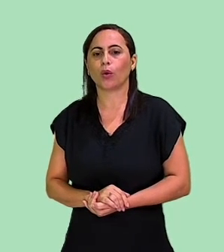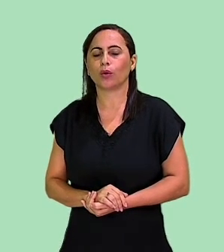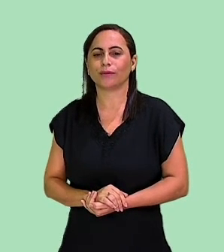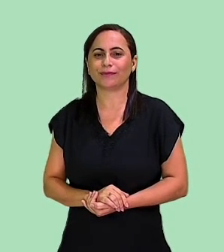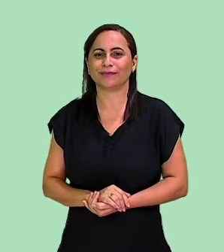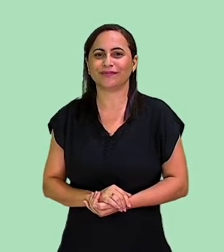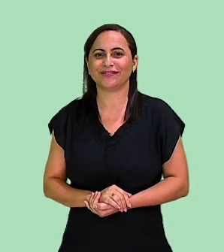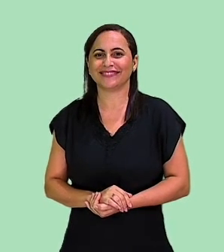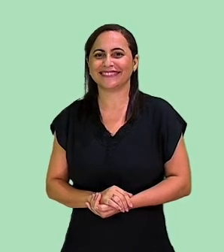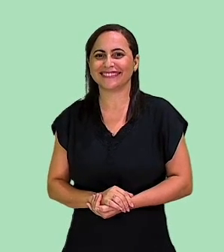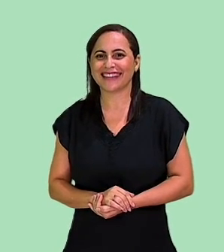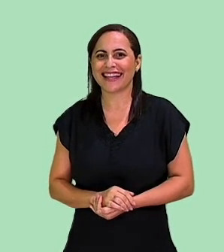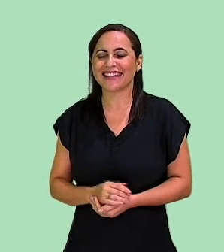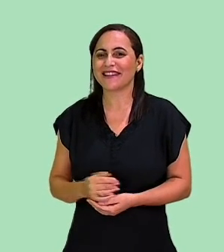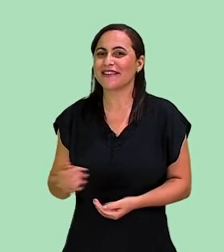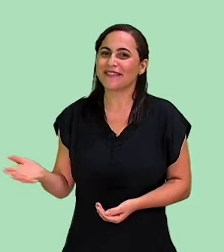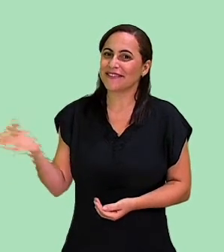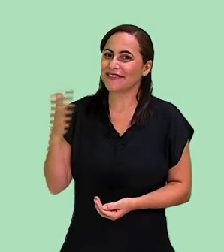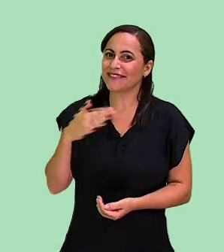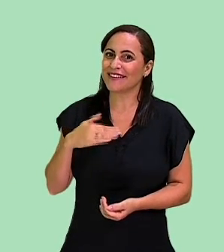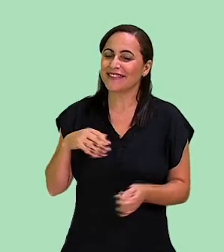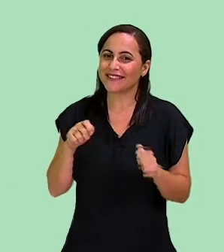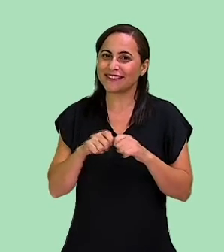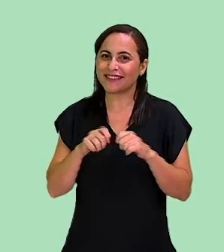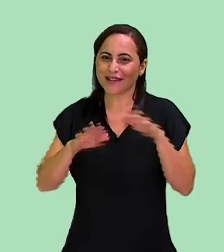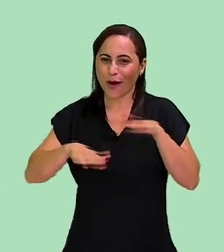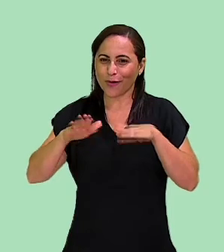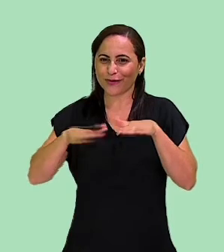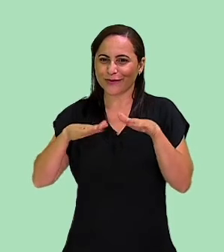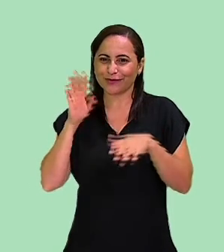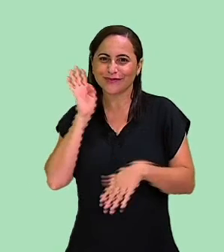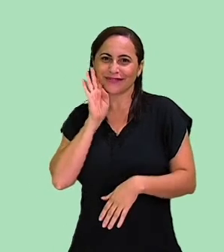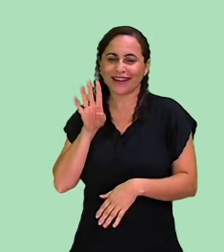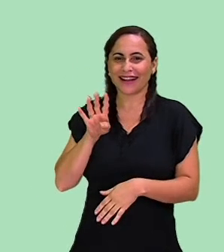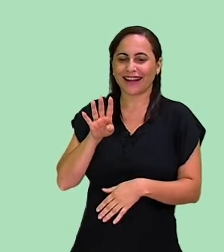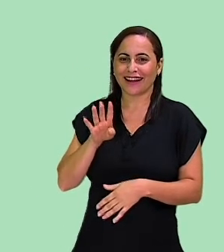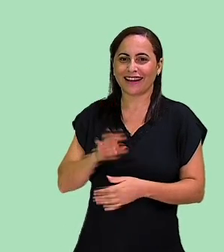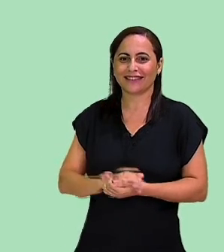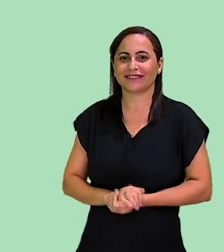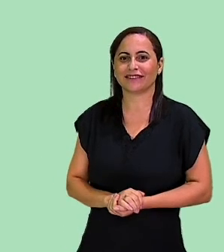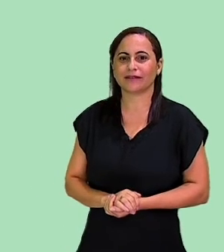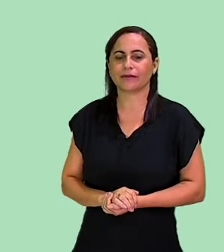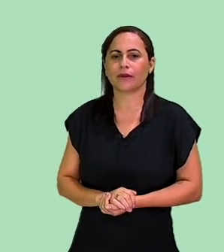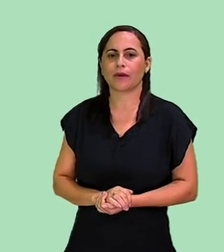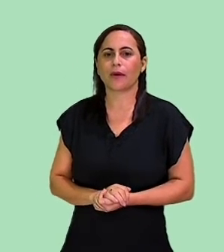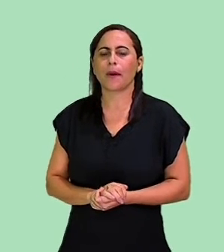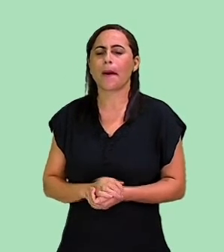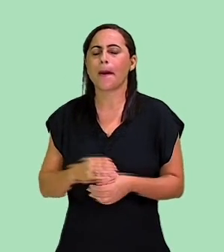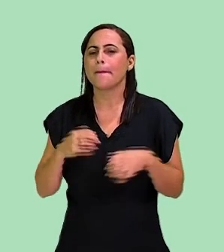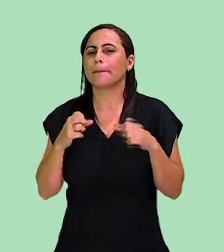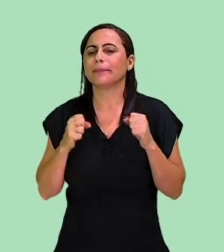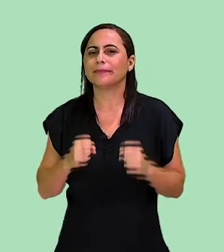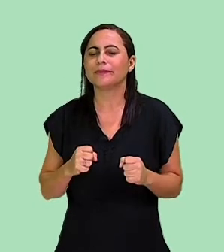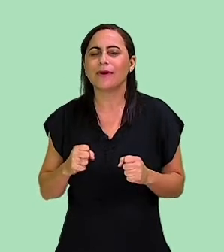Que tal fazermos agora um batuque bem legal? Vamos lá? Podemos fazer o batuque e cantar várias